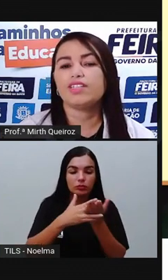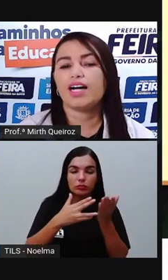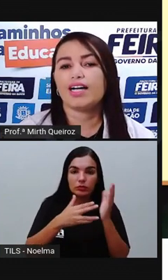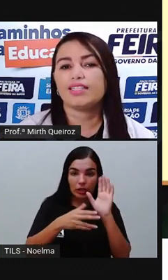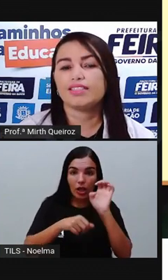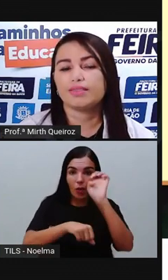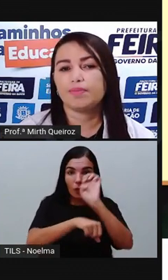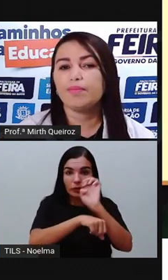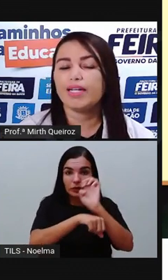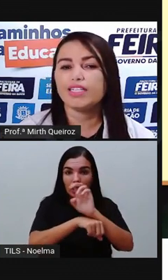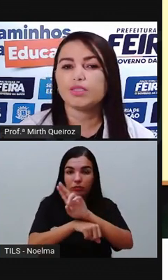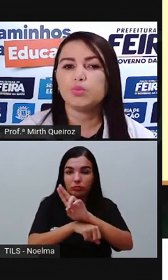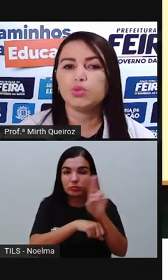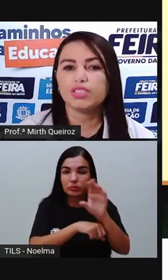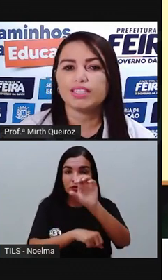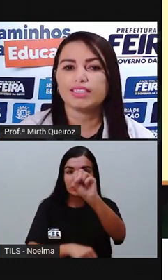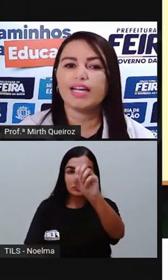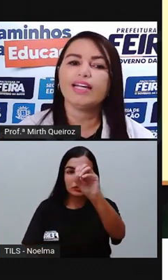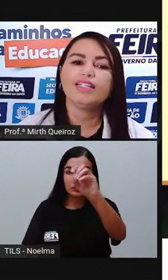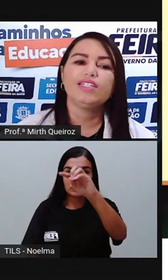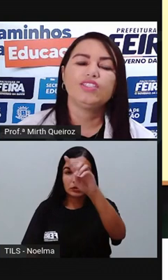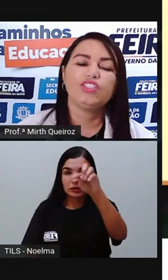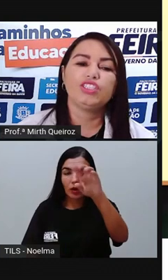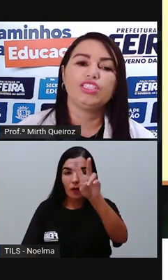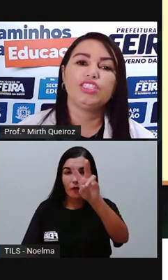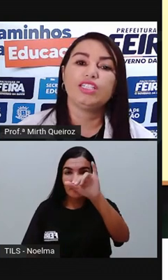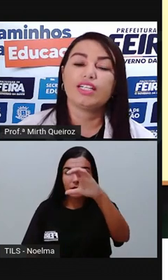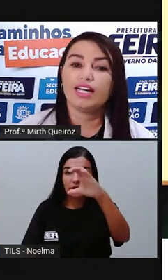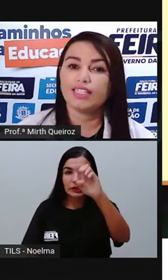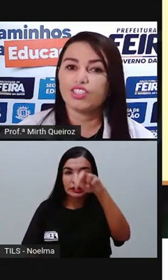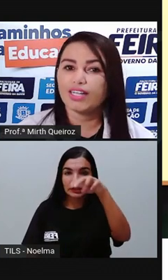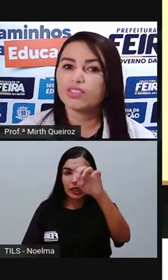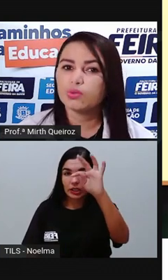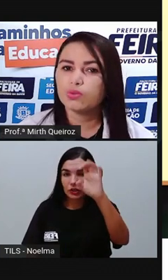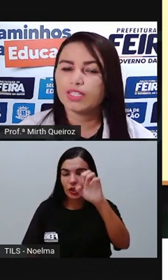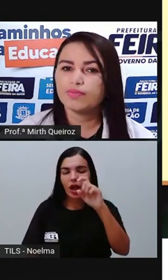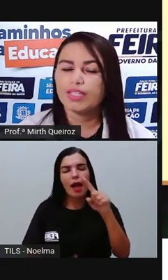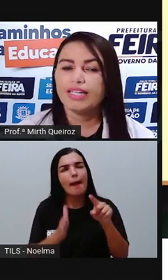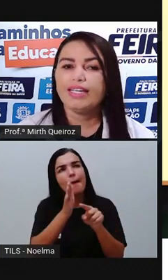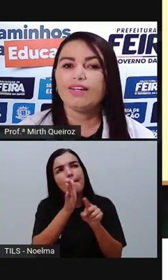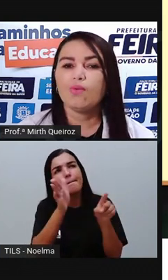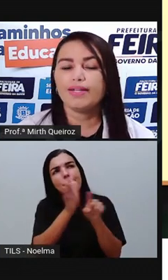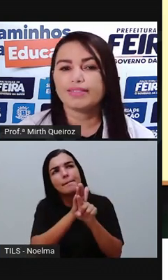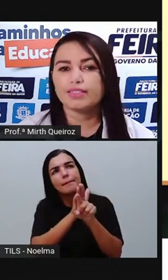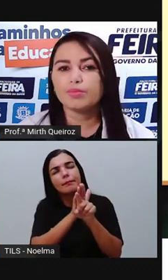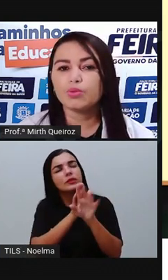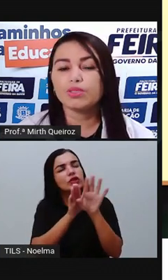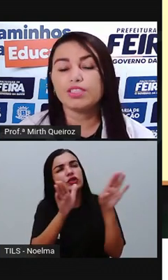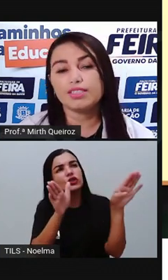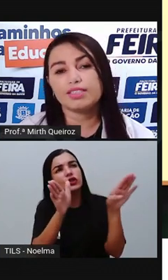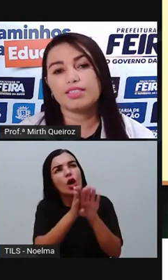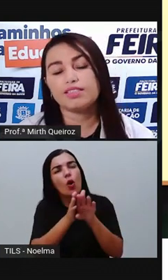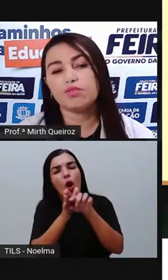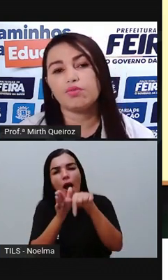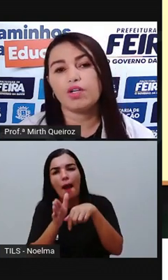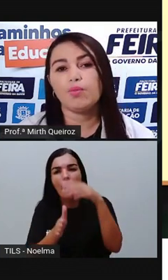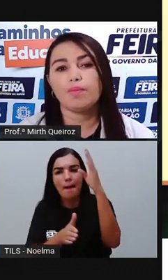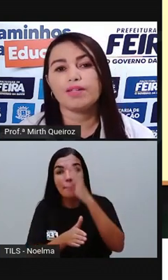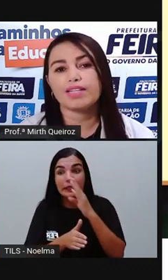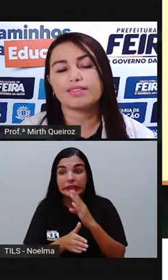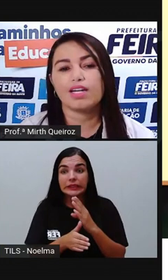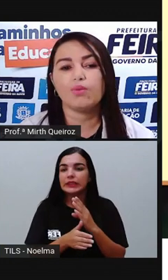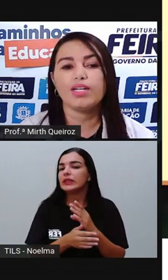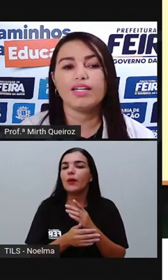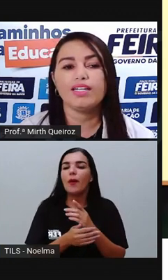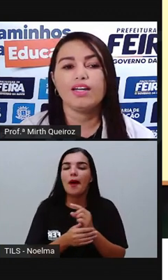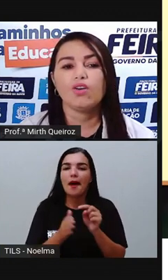chegam as primeiras mudas, né? De cana-de-açúcar. E com essas mudas, se desenvolveu uma